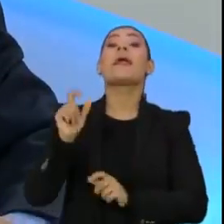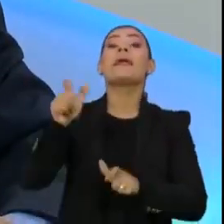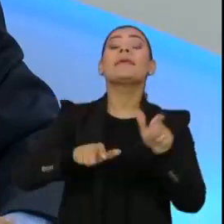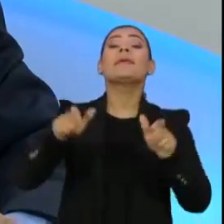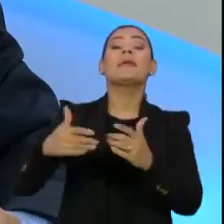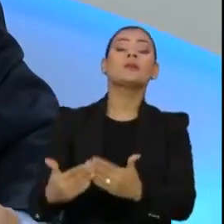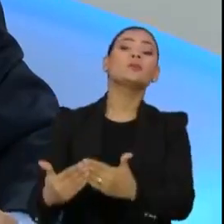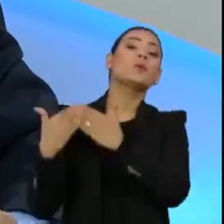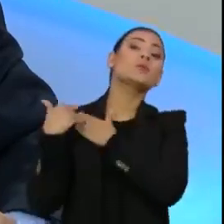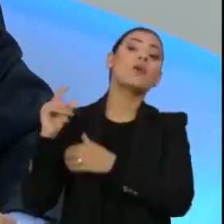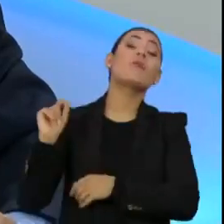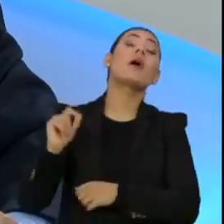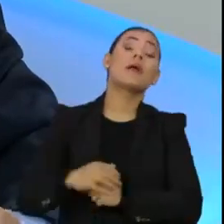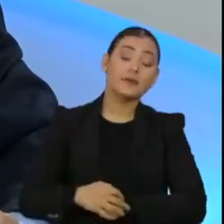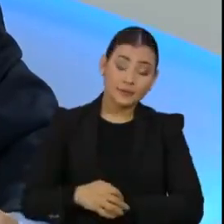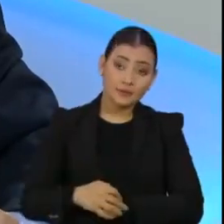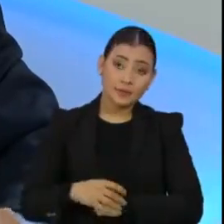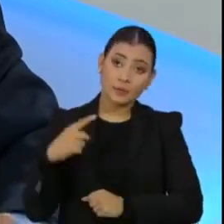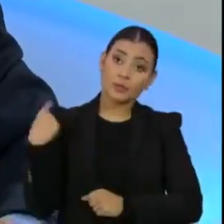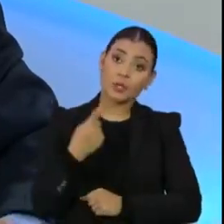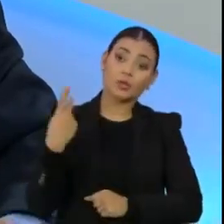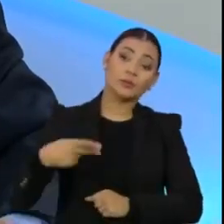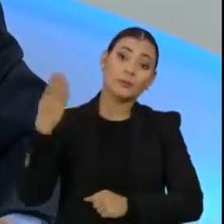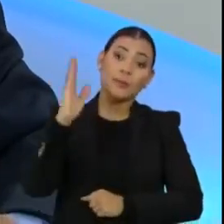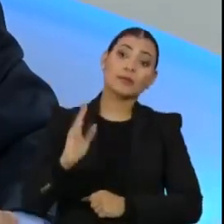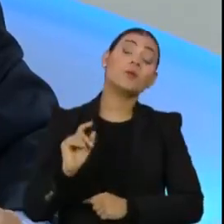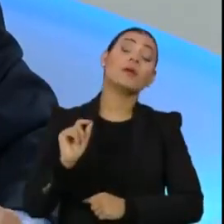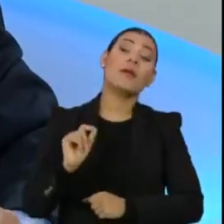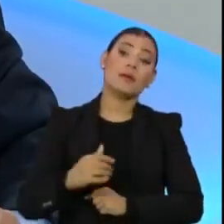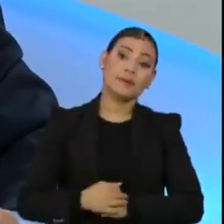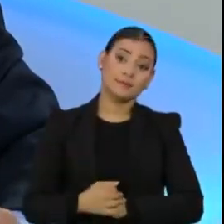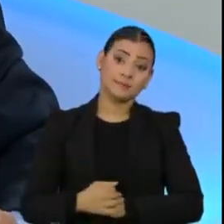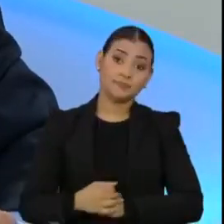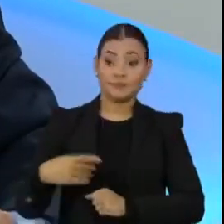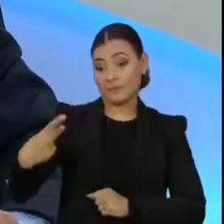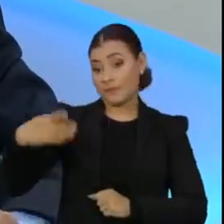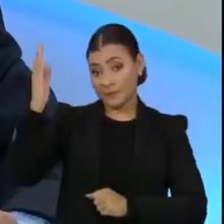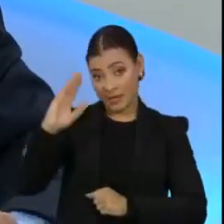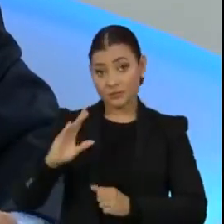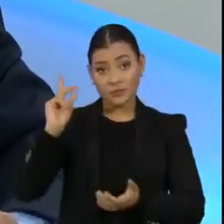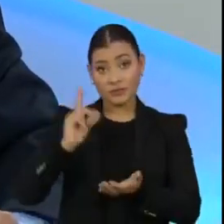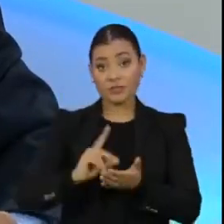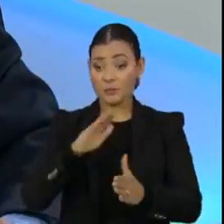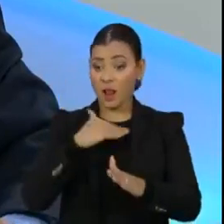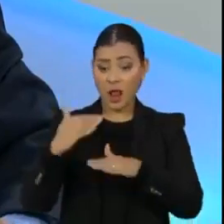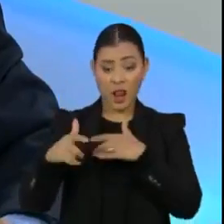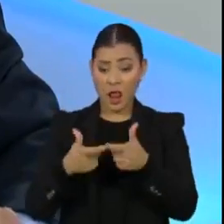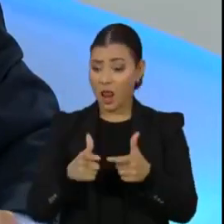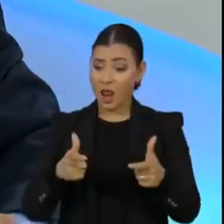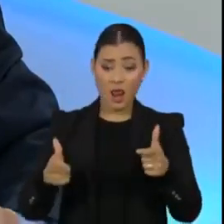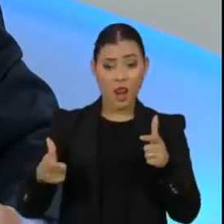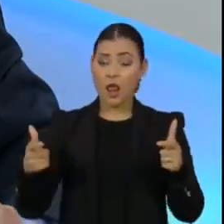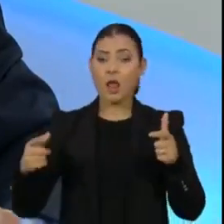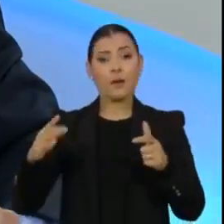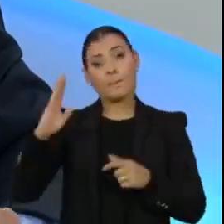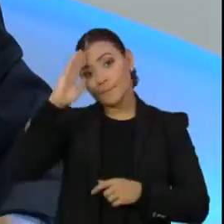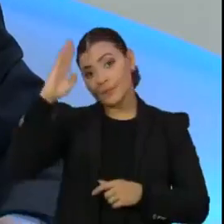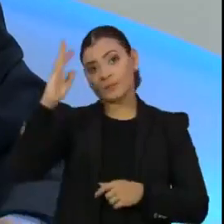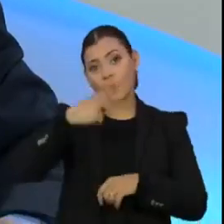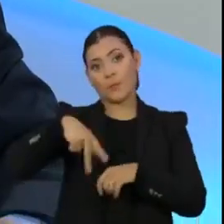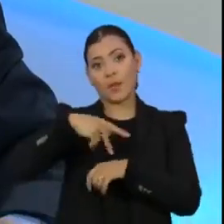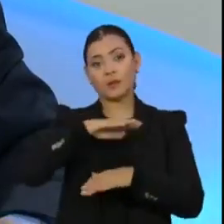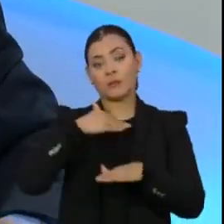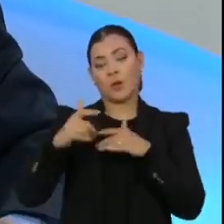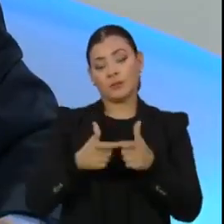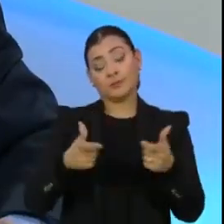os responsáveis por nós, o Brasil, ser, em número de mortes proporcionalmente, o país que mais